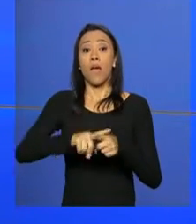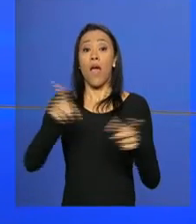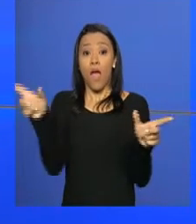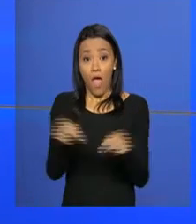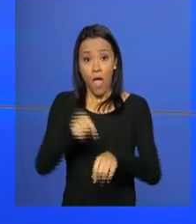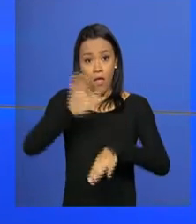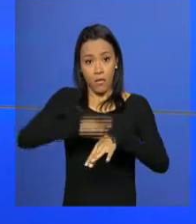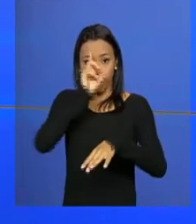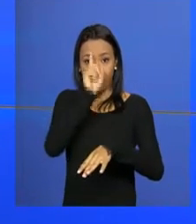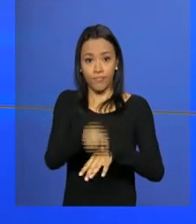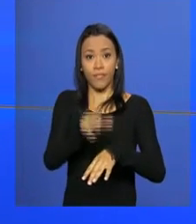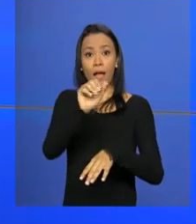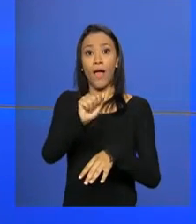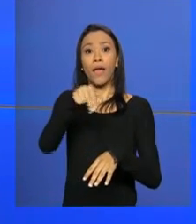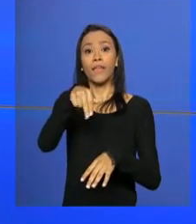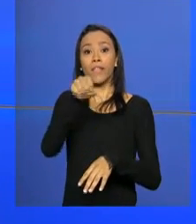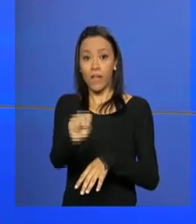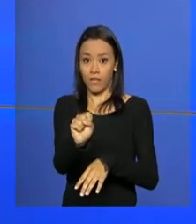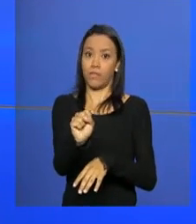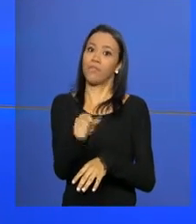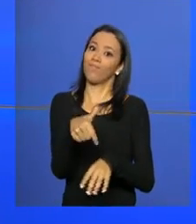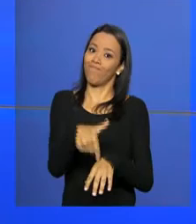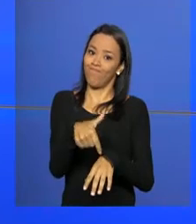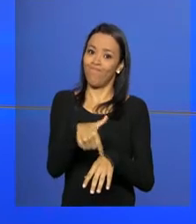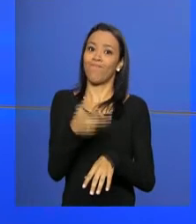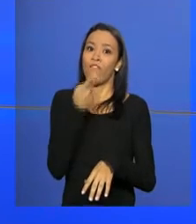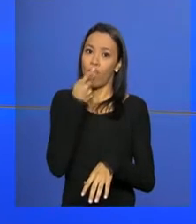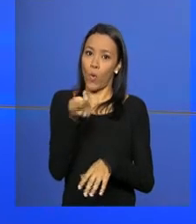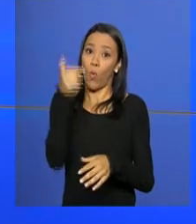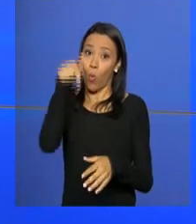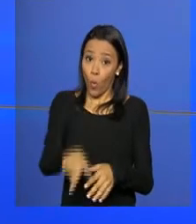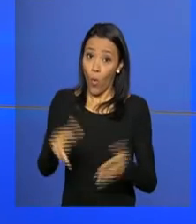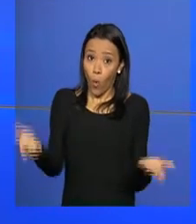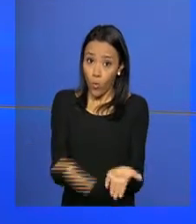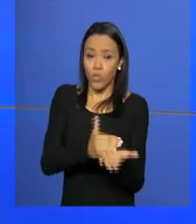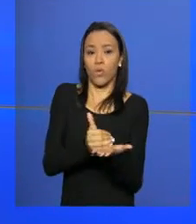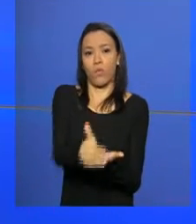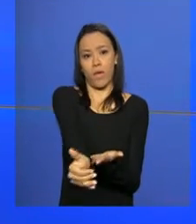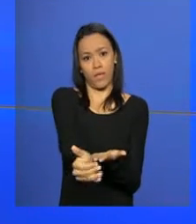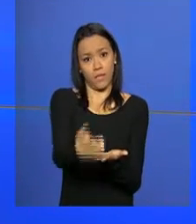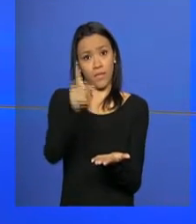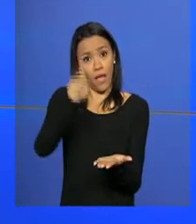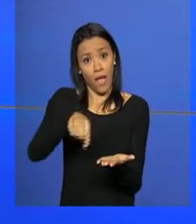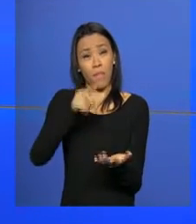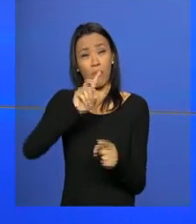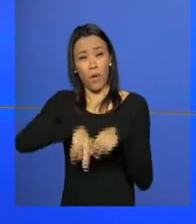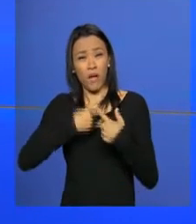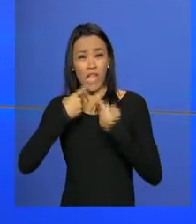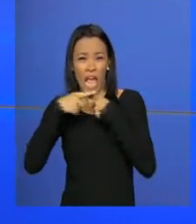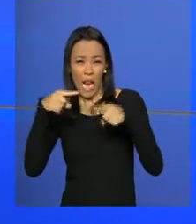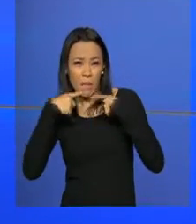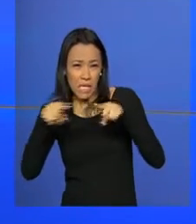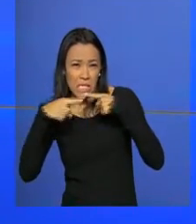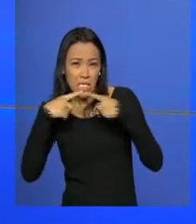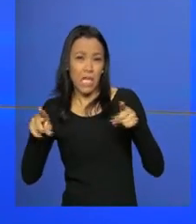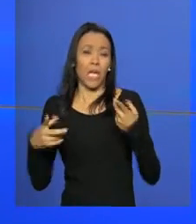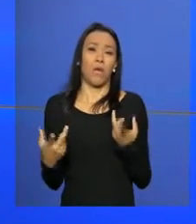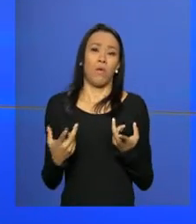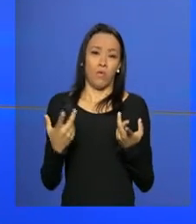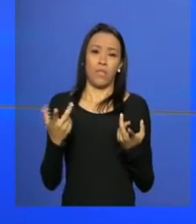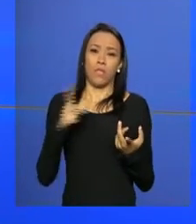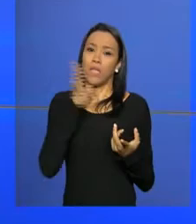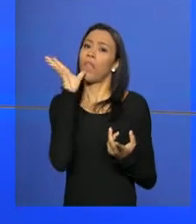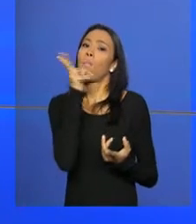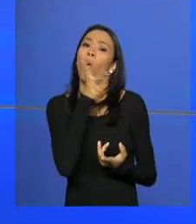de Saúde Suplementar, a ANS, começa a valer a partir de hoje e é motivada por queixas, como negativa e